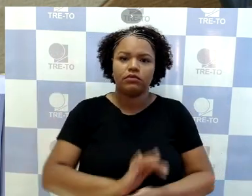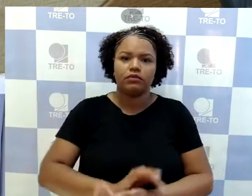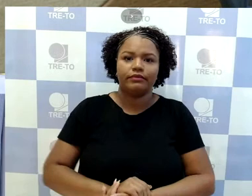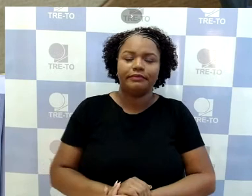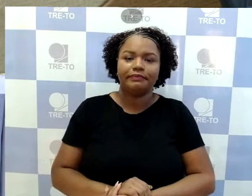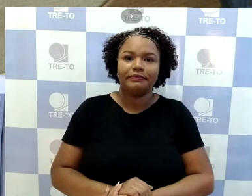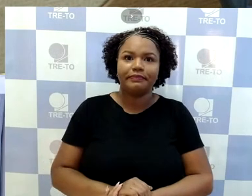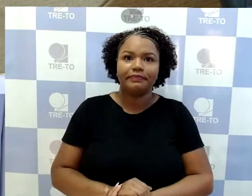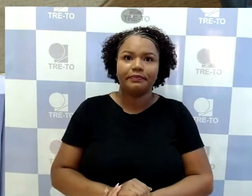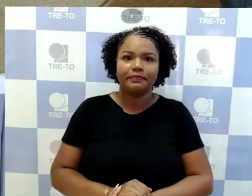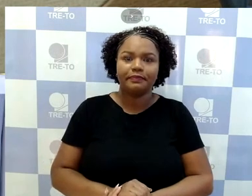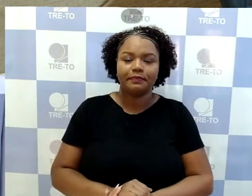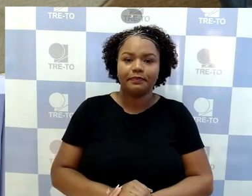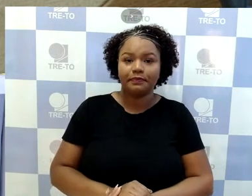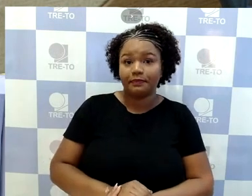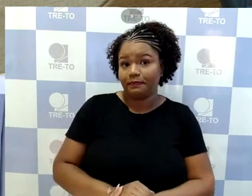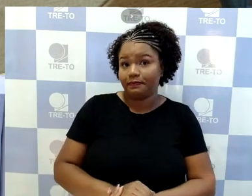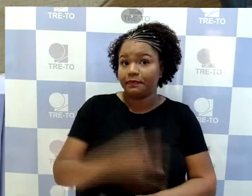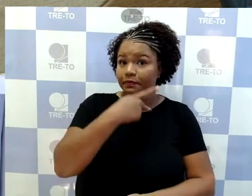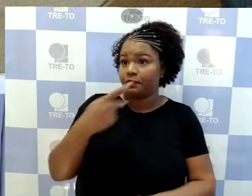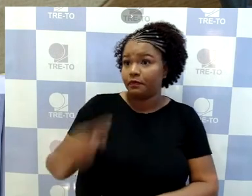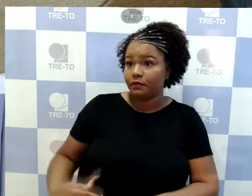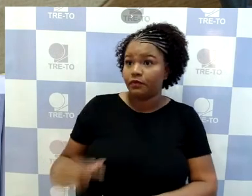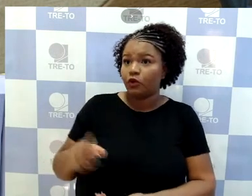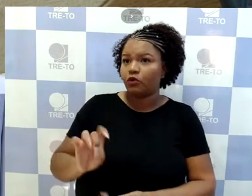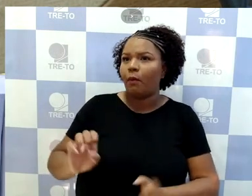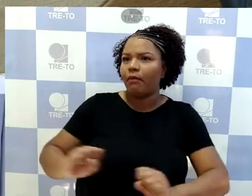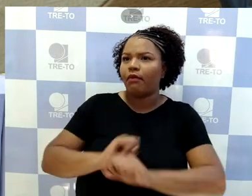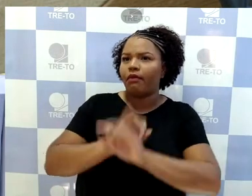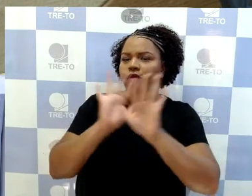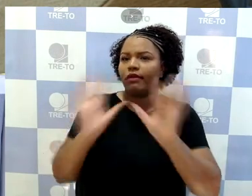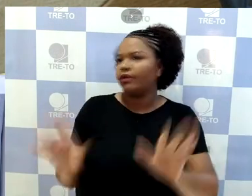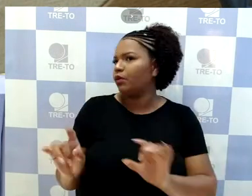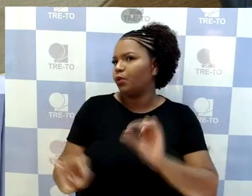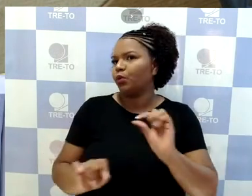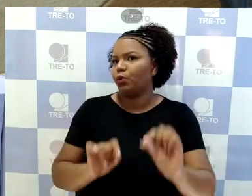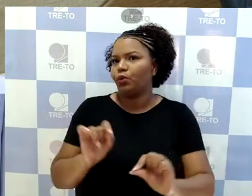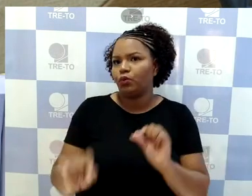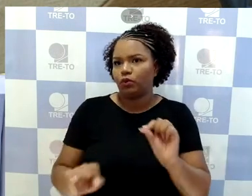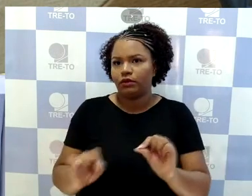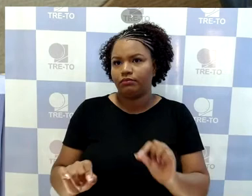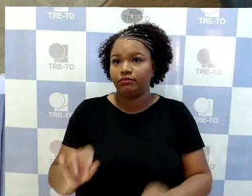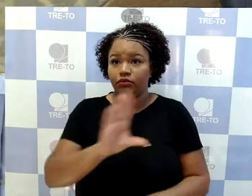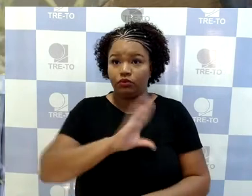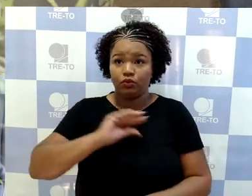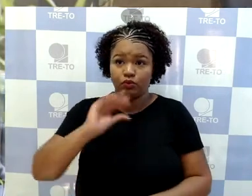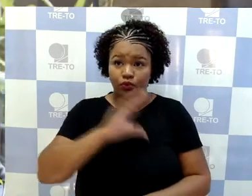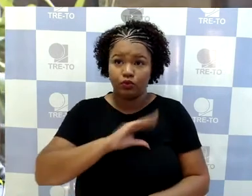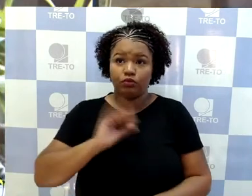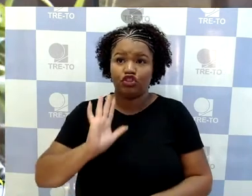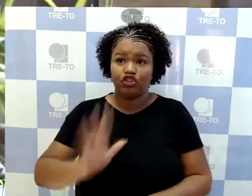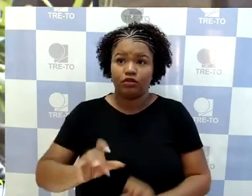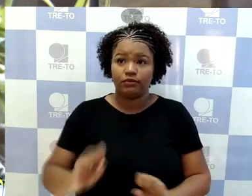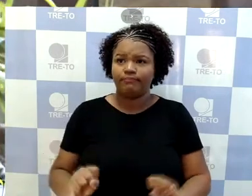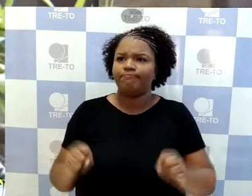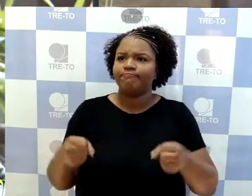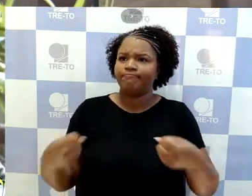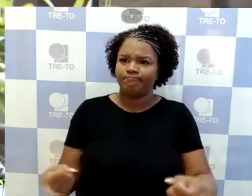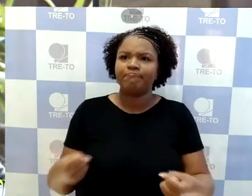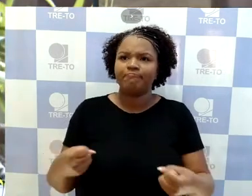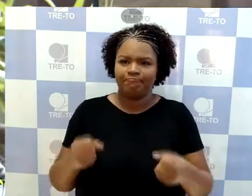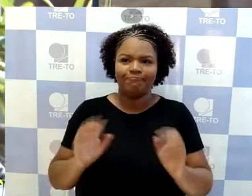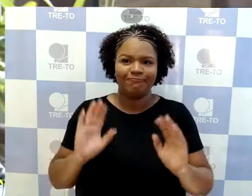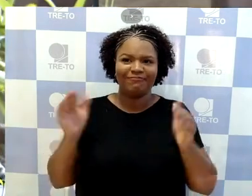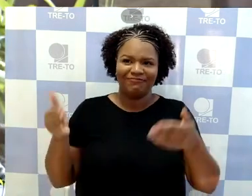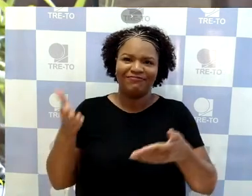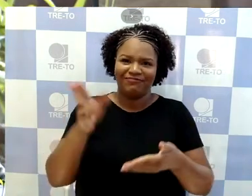Senhor presidente, só para esclarecer, sem mais, a comissão já vem empenhada nesse sentido e